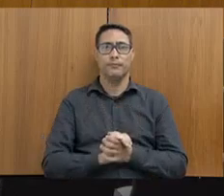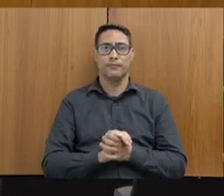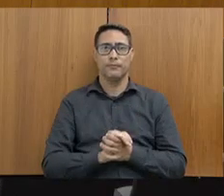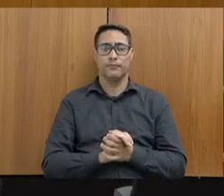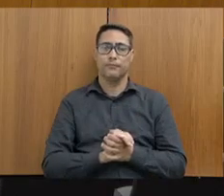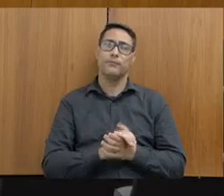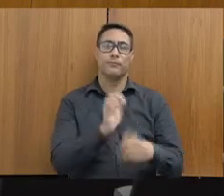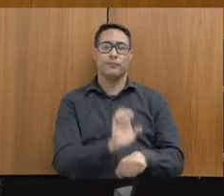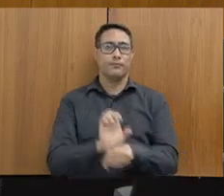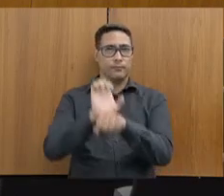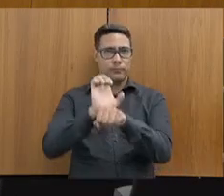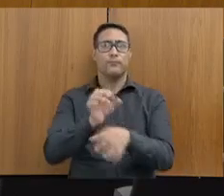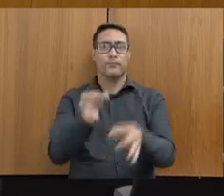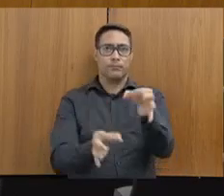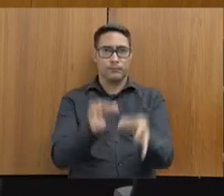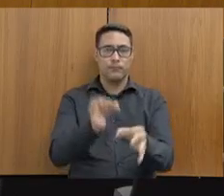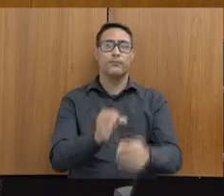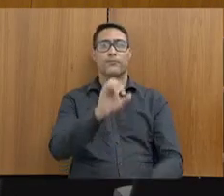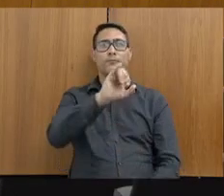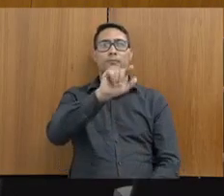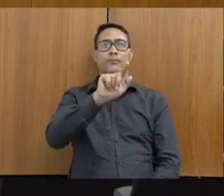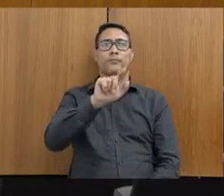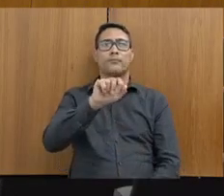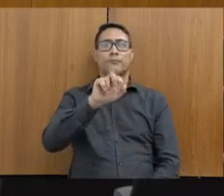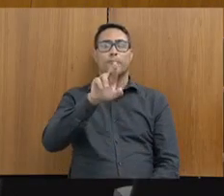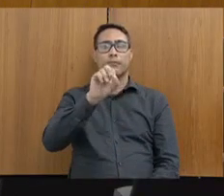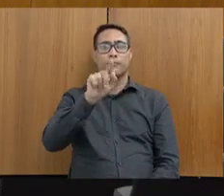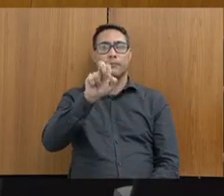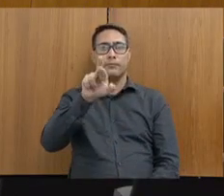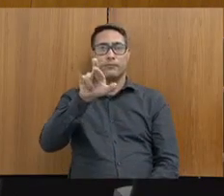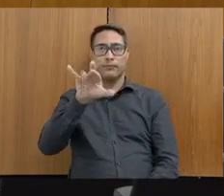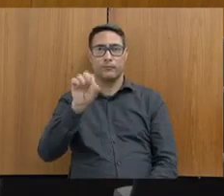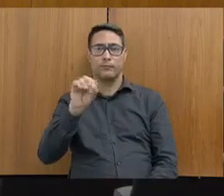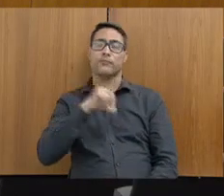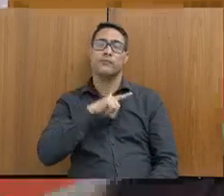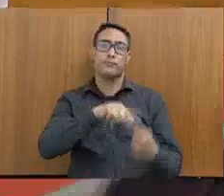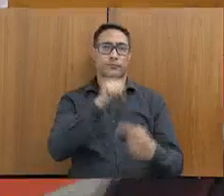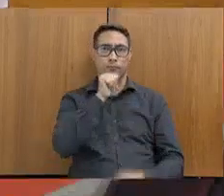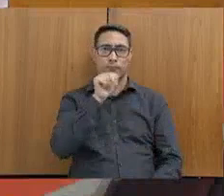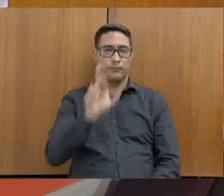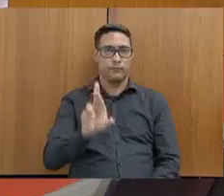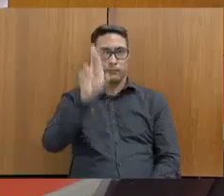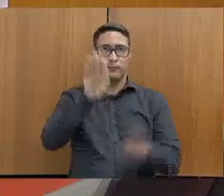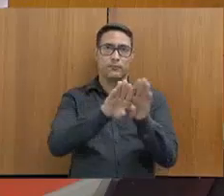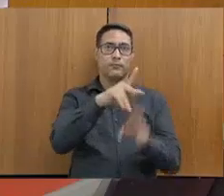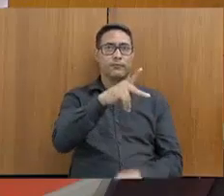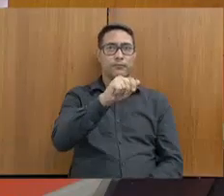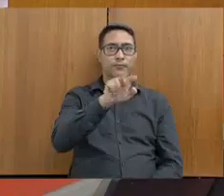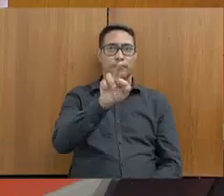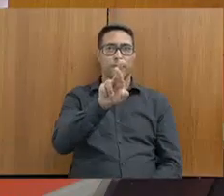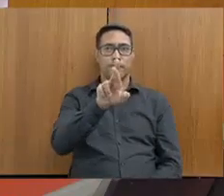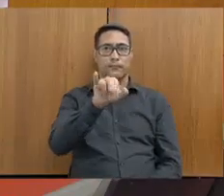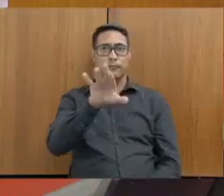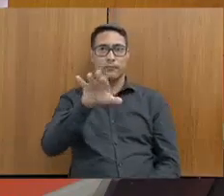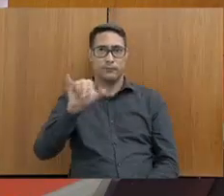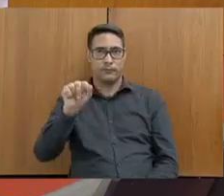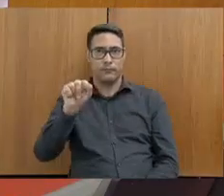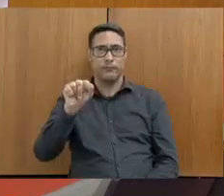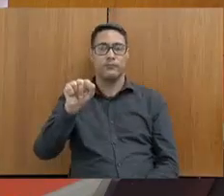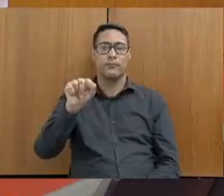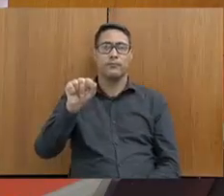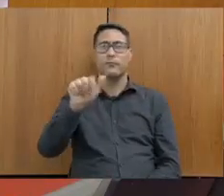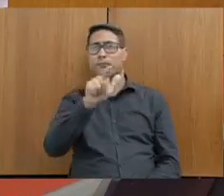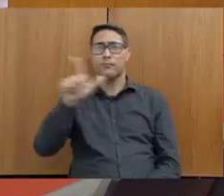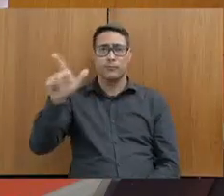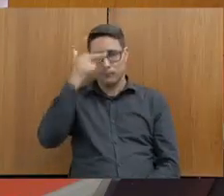Estado, Justiça e Segurança Pública, Rogério Greco, sua chefe de gabinete, a Patrícia Costa de Melo. Tem mais alguém